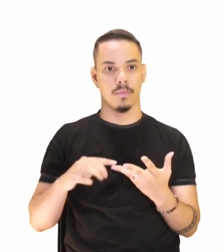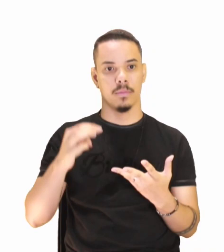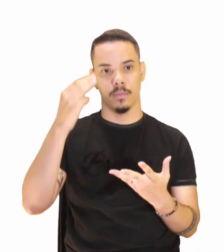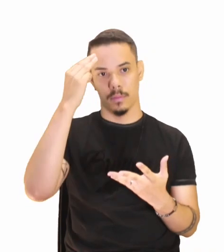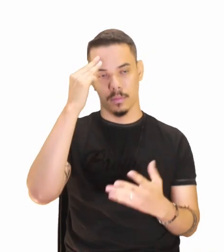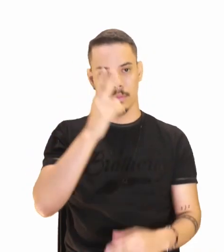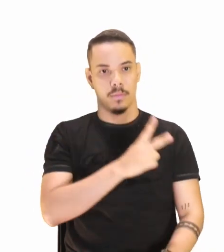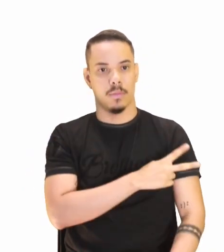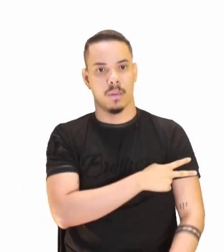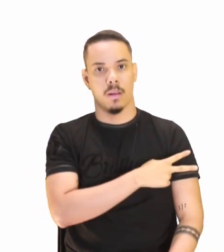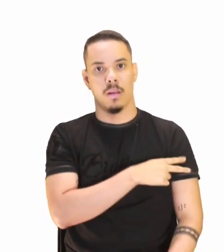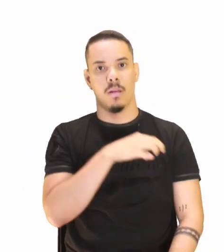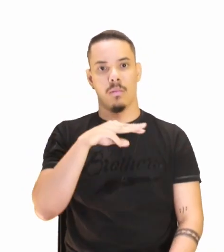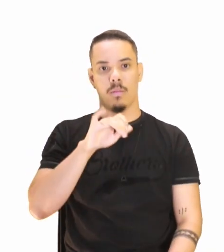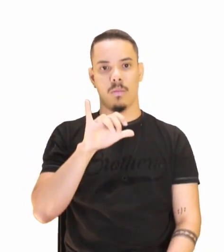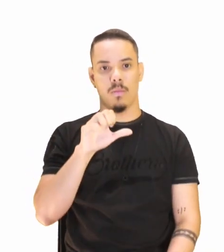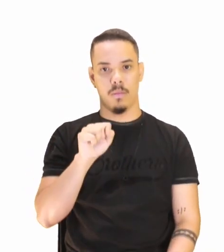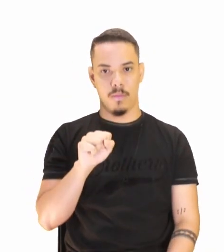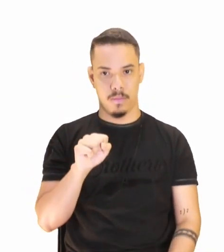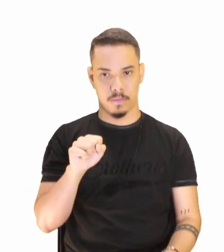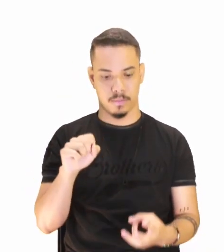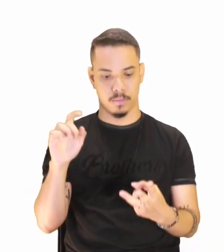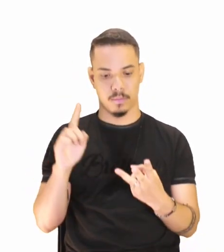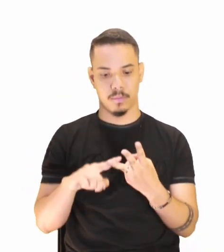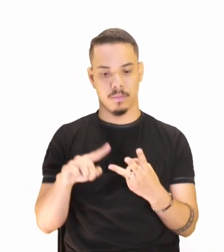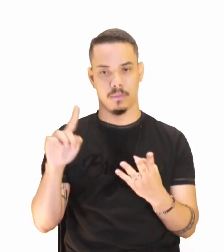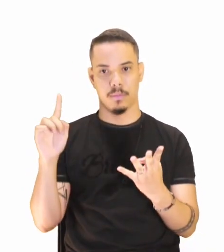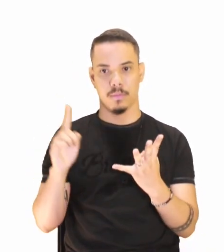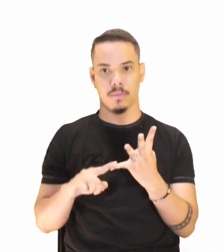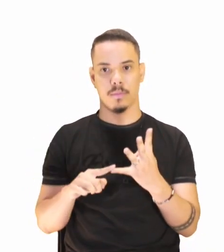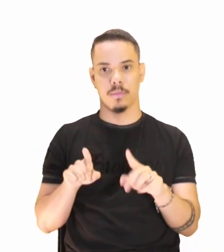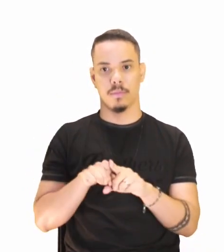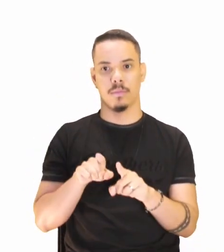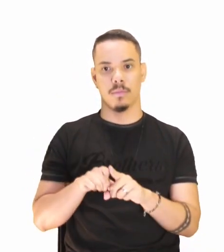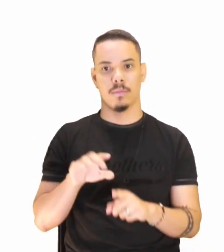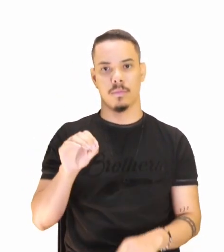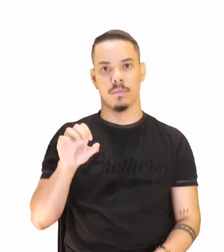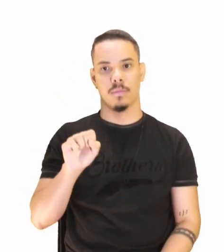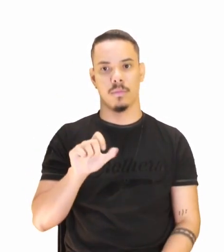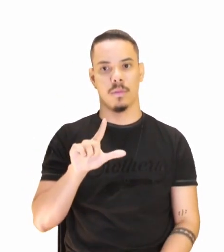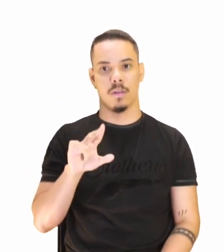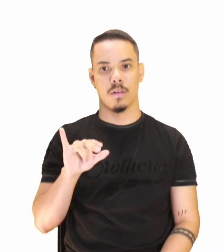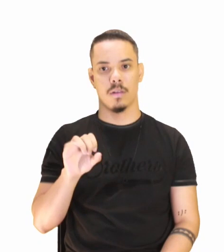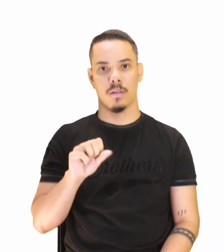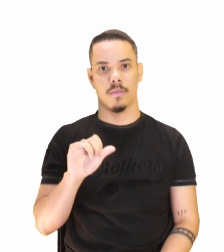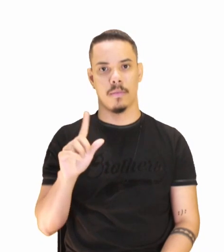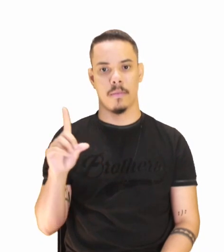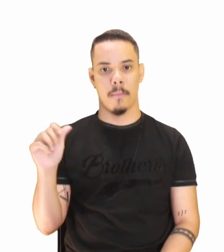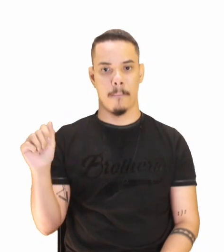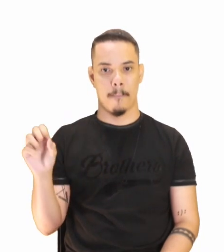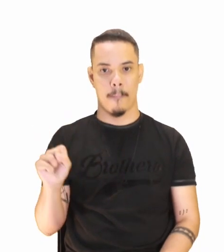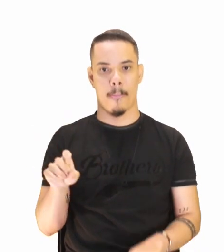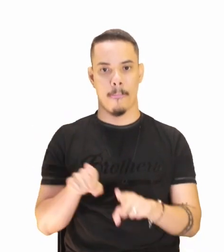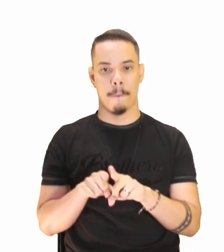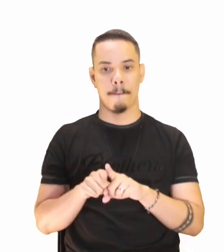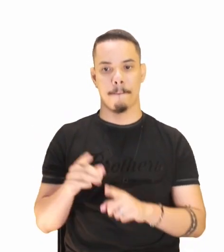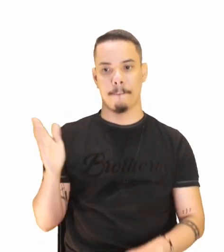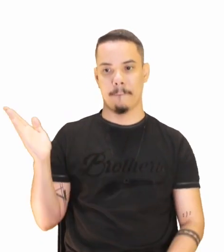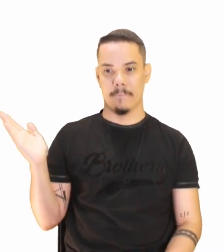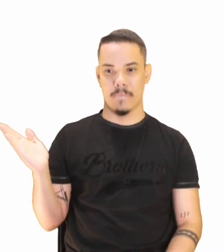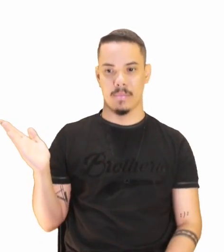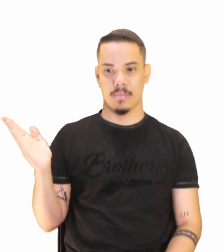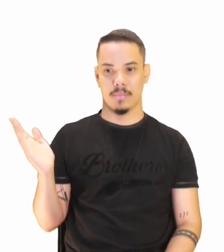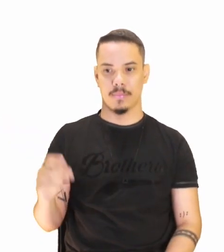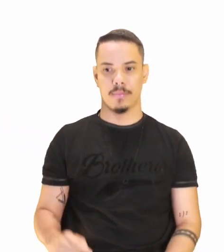Temos Memória de um Sargento de Milícia, de Manuel Antônio de Almeida. Os Luzíada, de Luiz